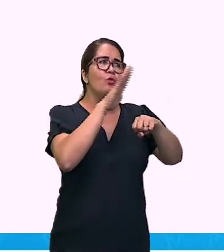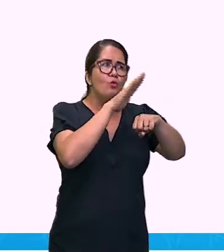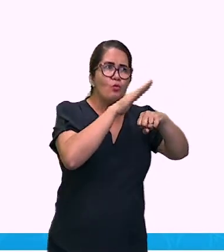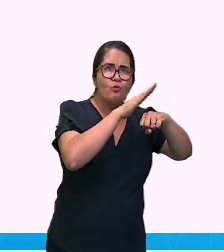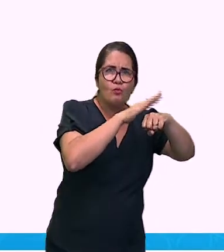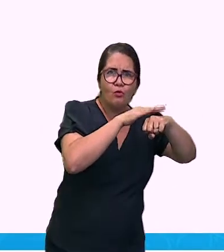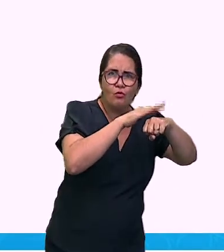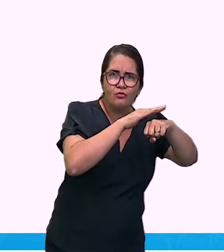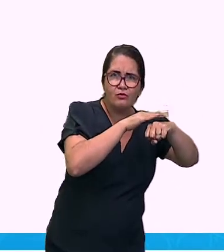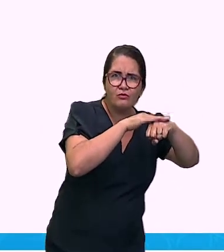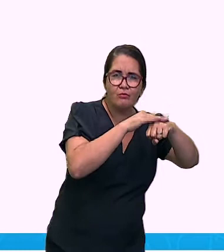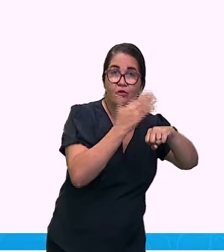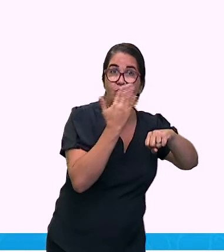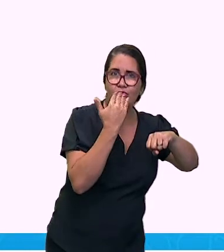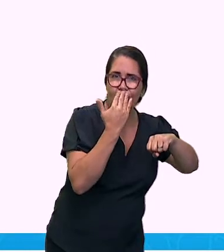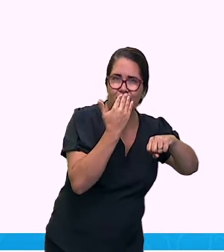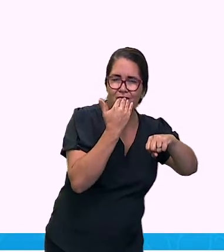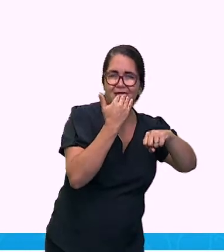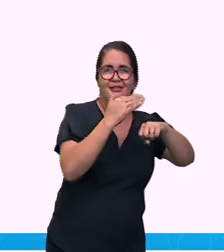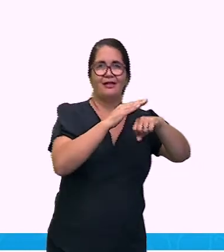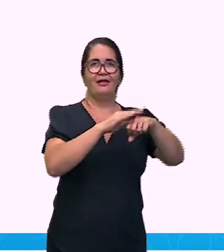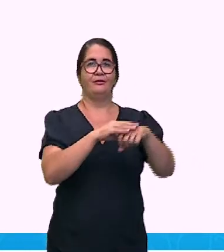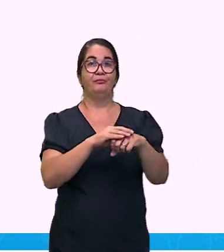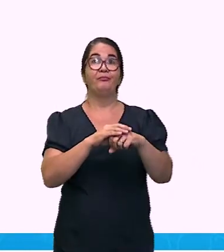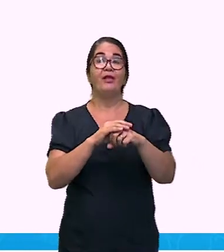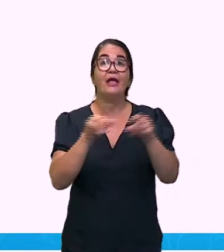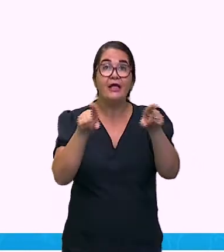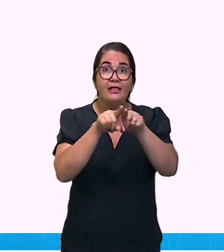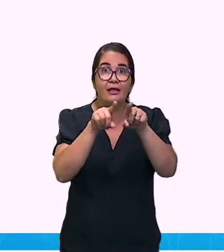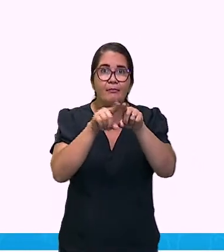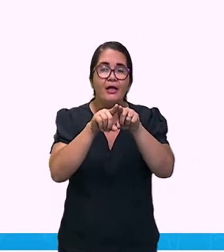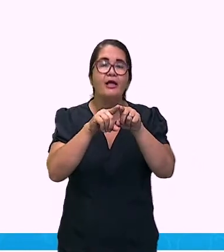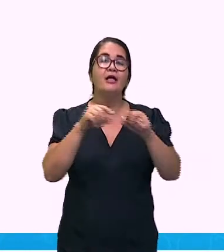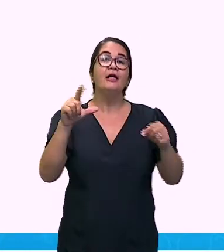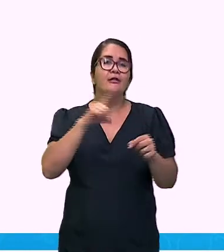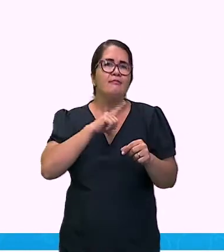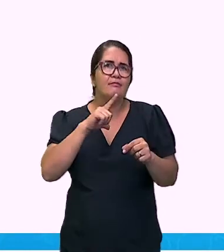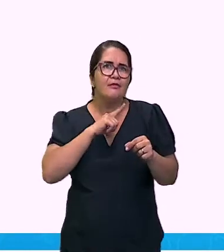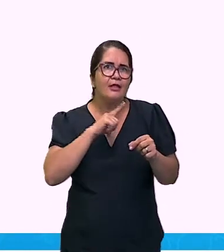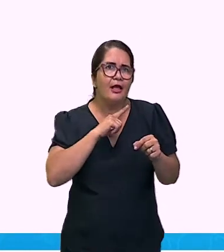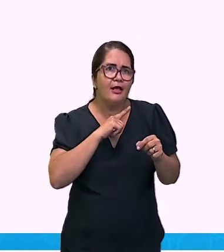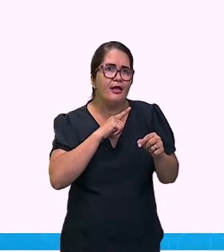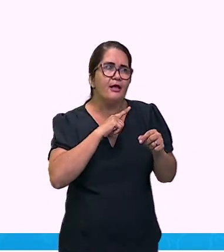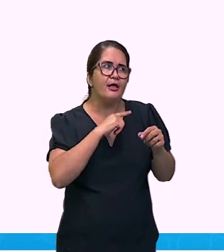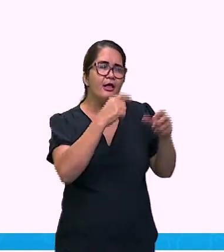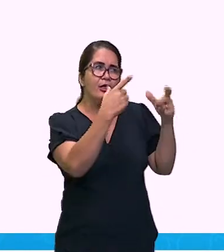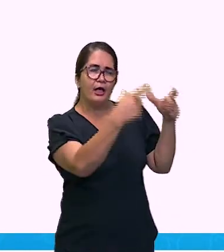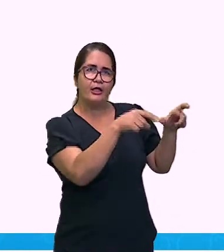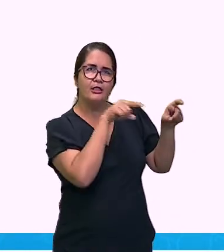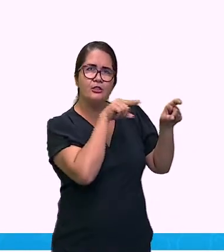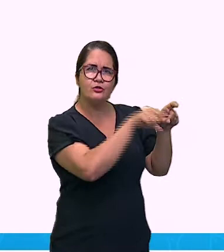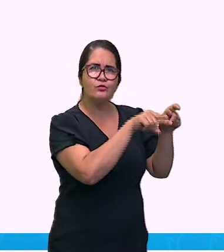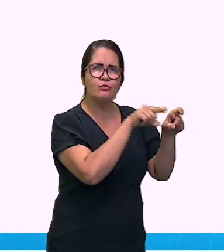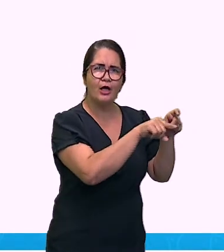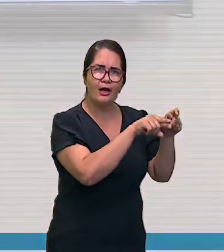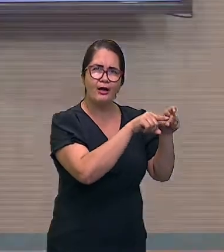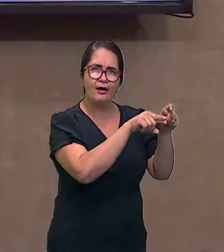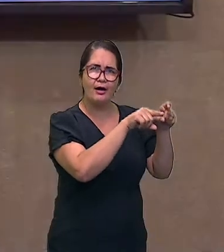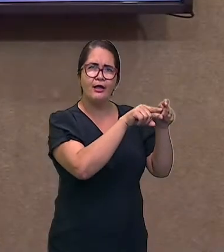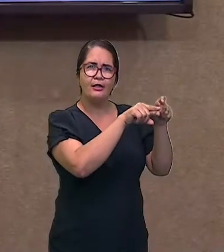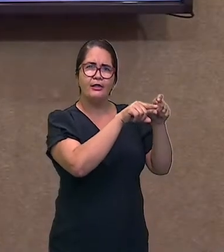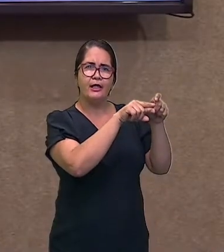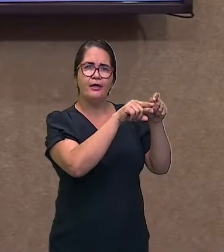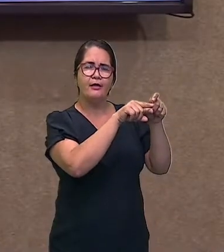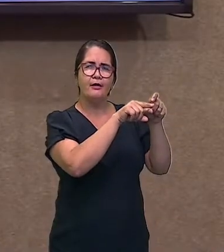macro consumidores? São todos aqueles que, dentro de uma sequência, vão